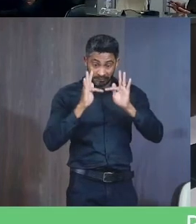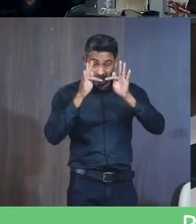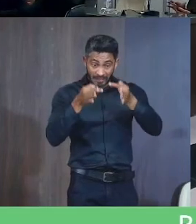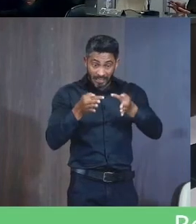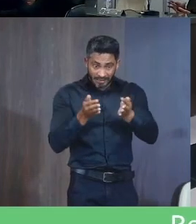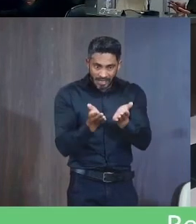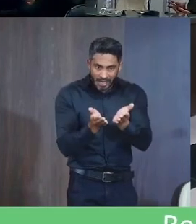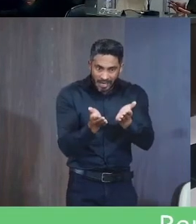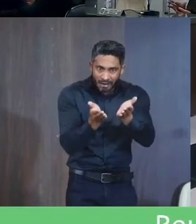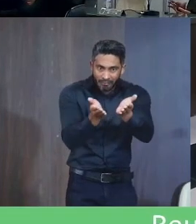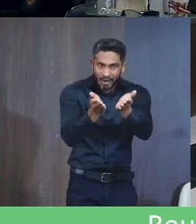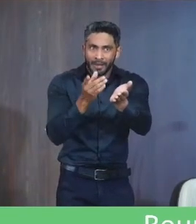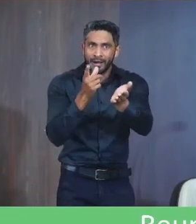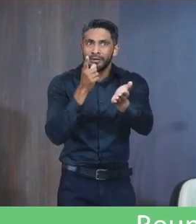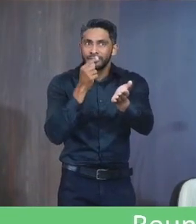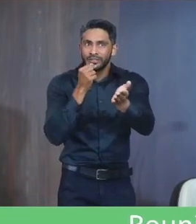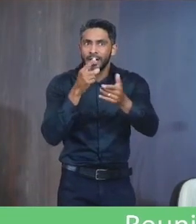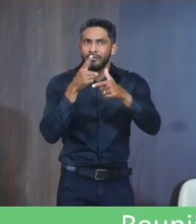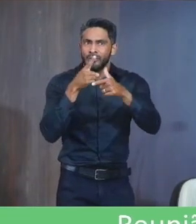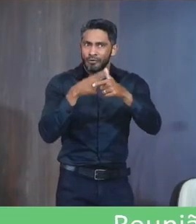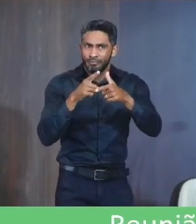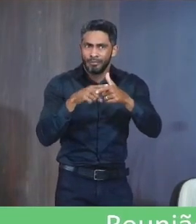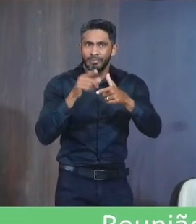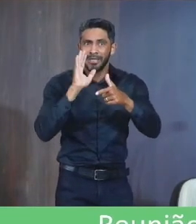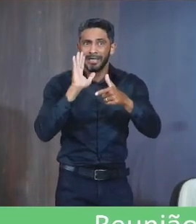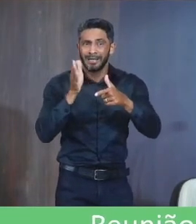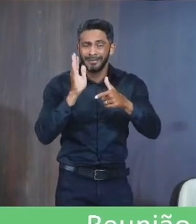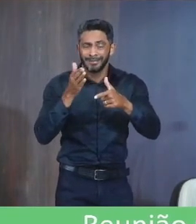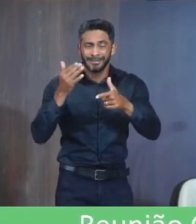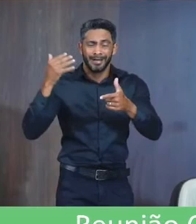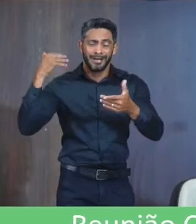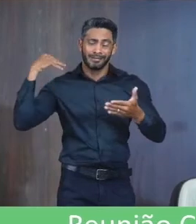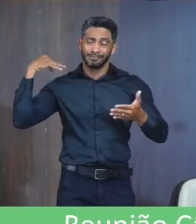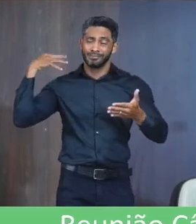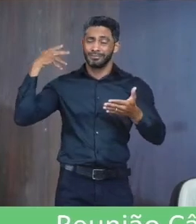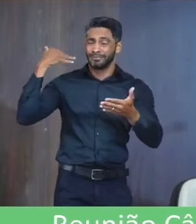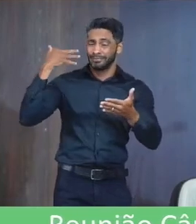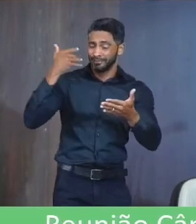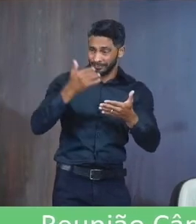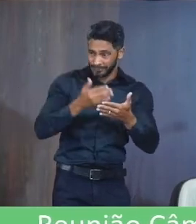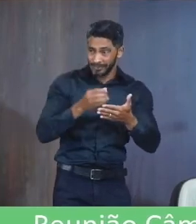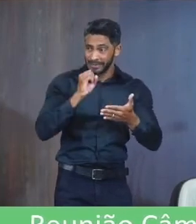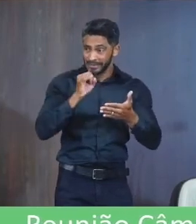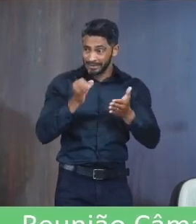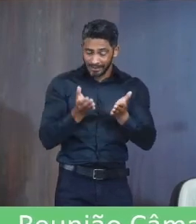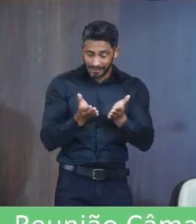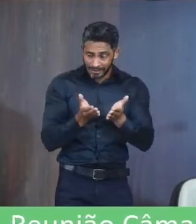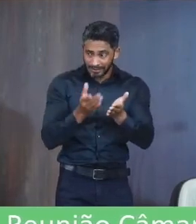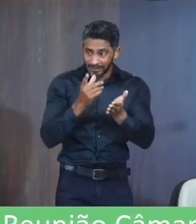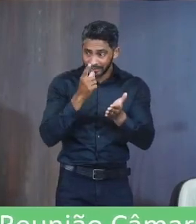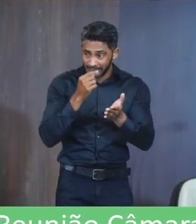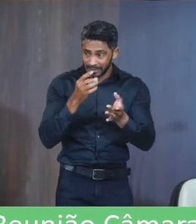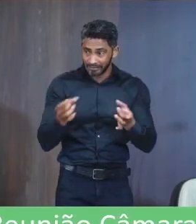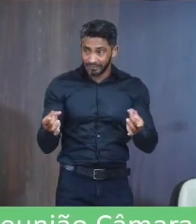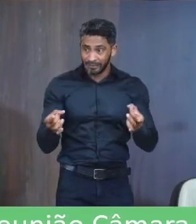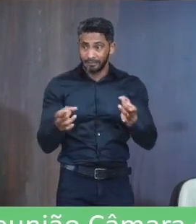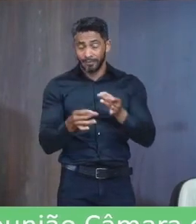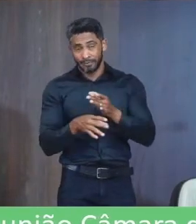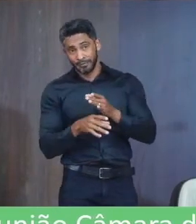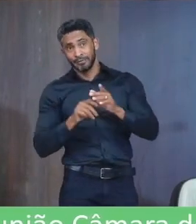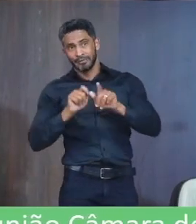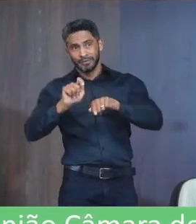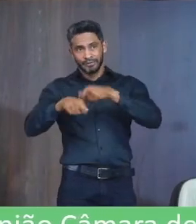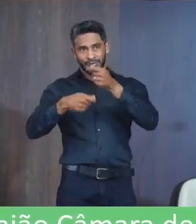O problema Já vem Recorrente Se esse canal Tivesse terminado E a gente sabe Que é de outras gestões